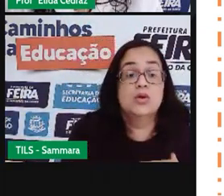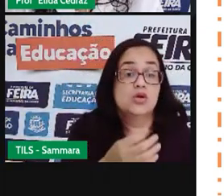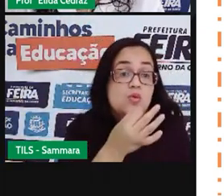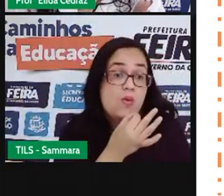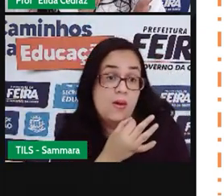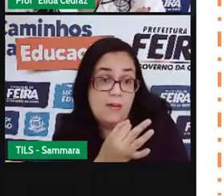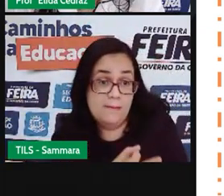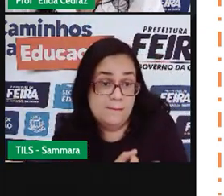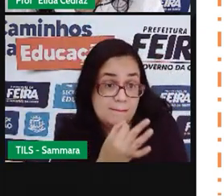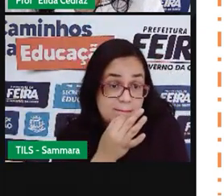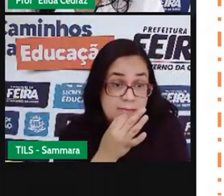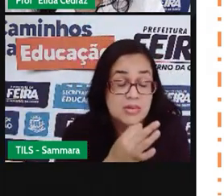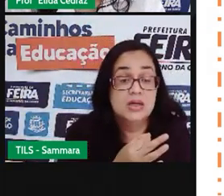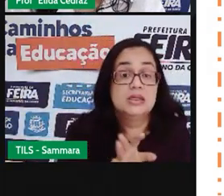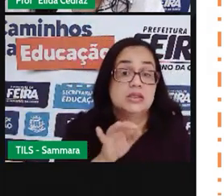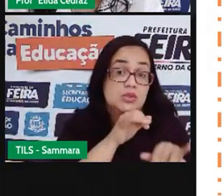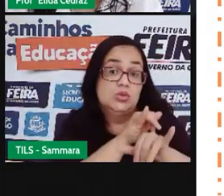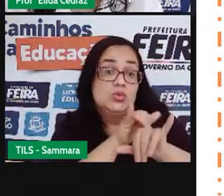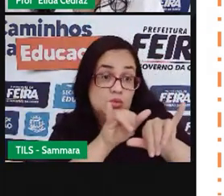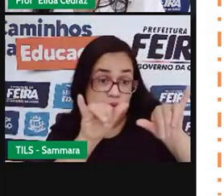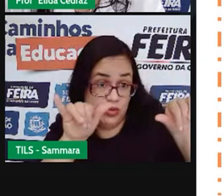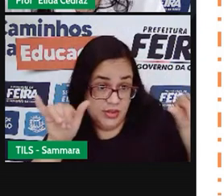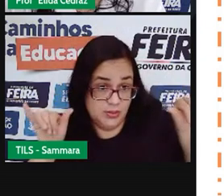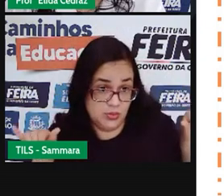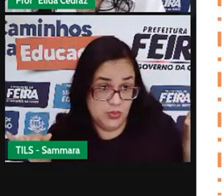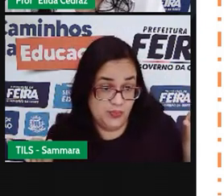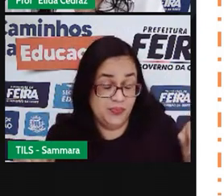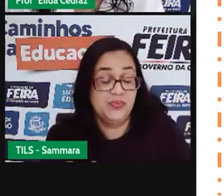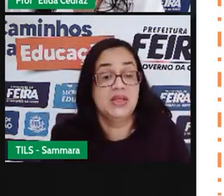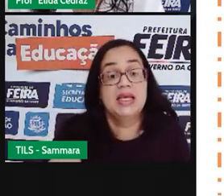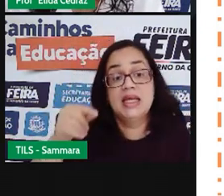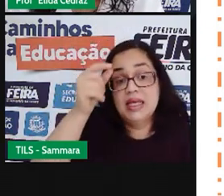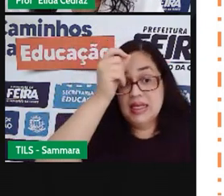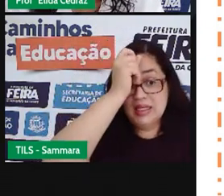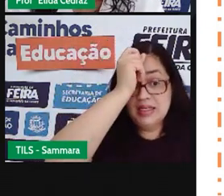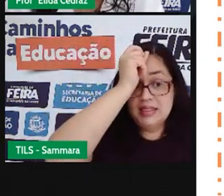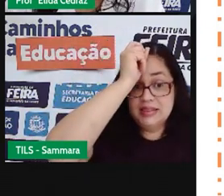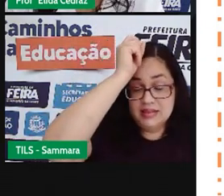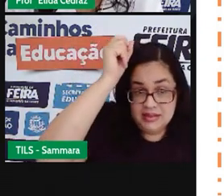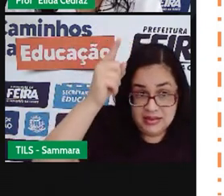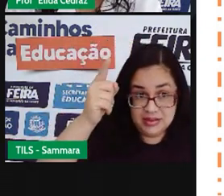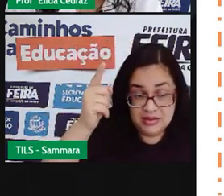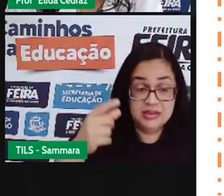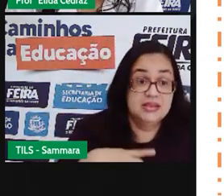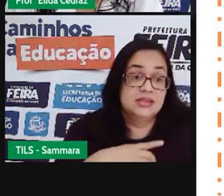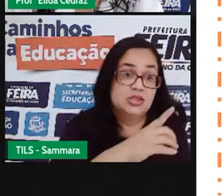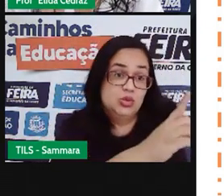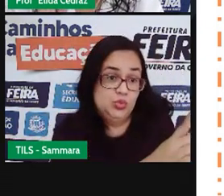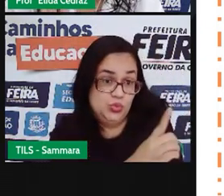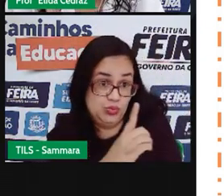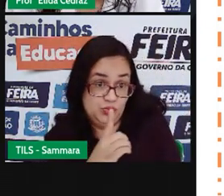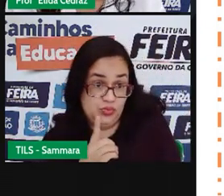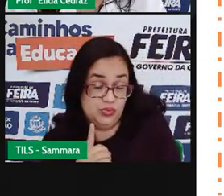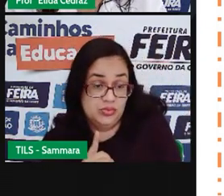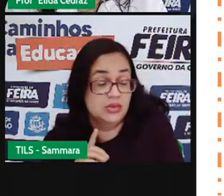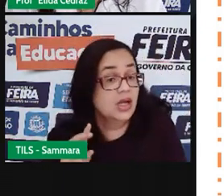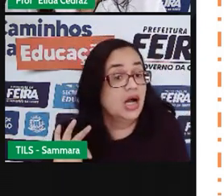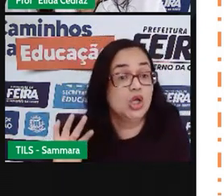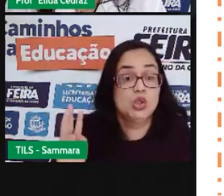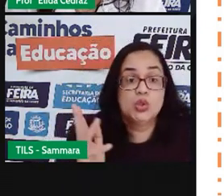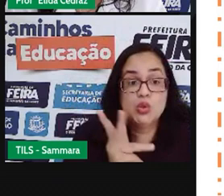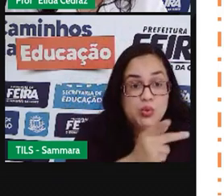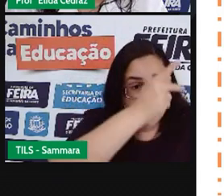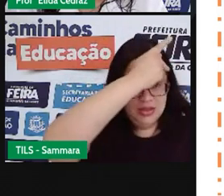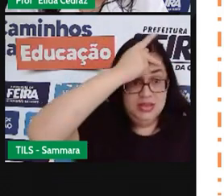é que aquele produto, serviço, ideia e evento chegue a todas as